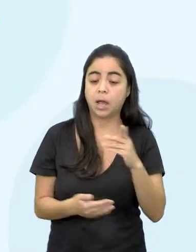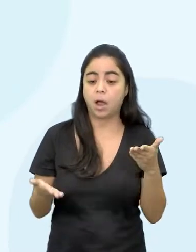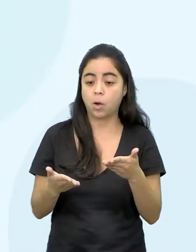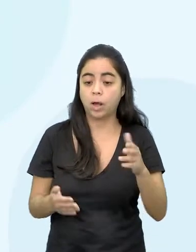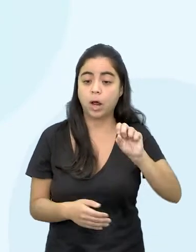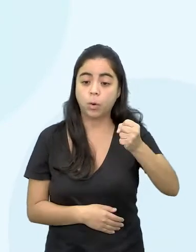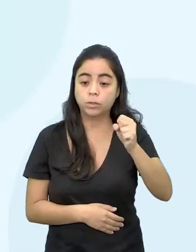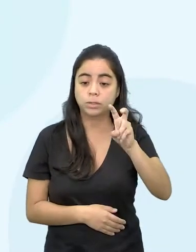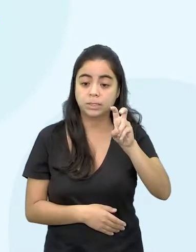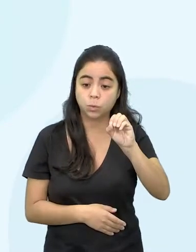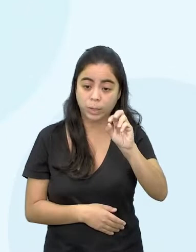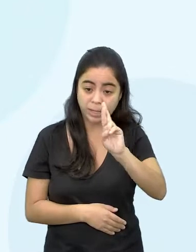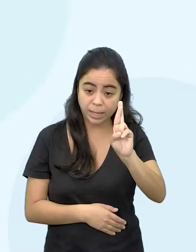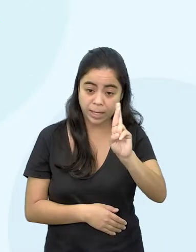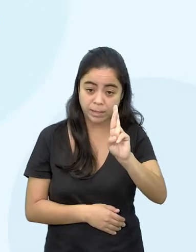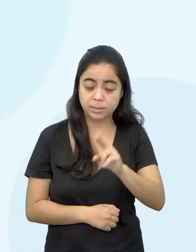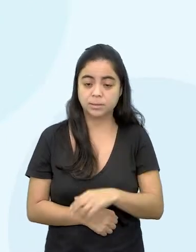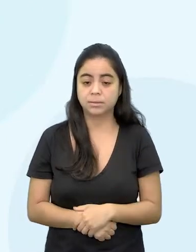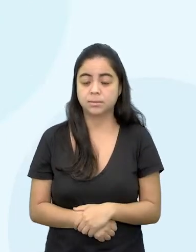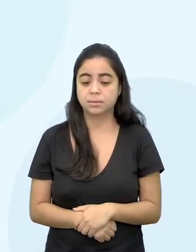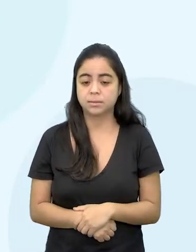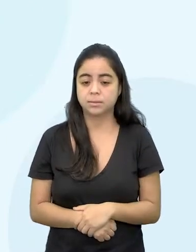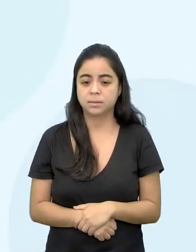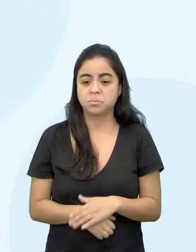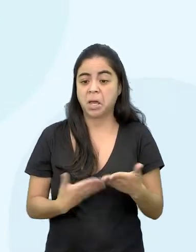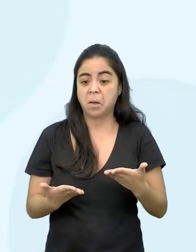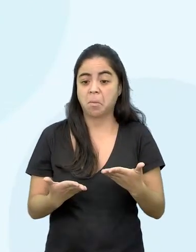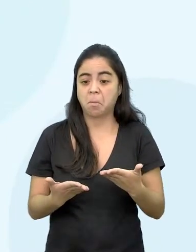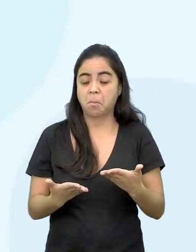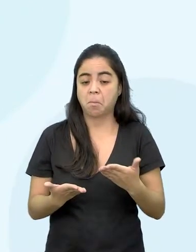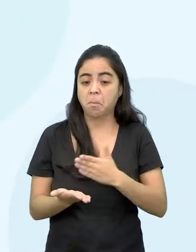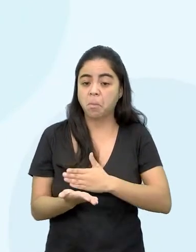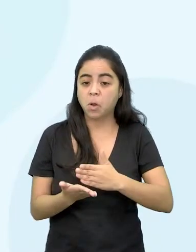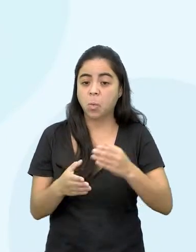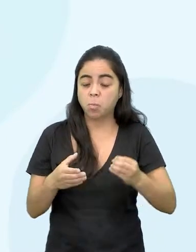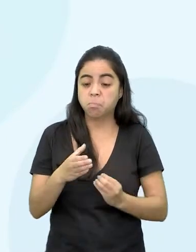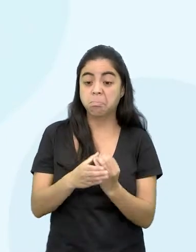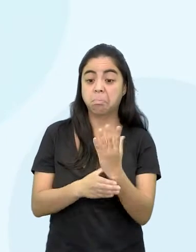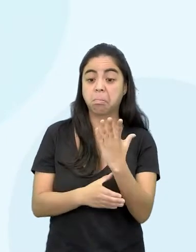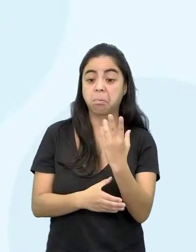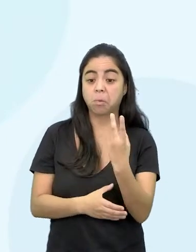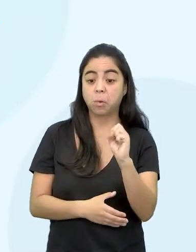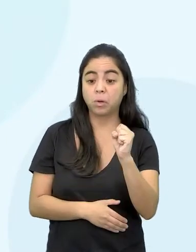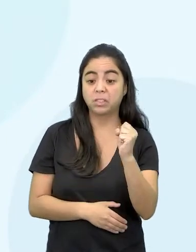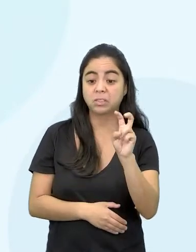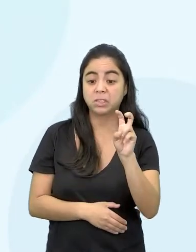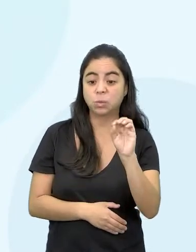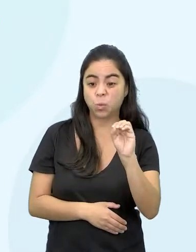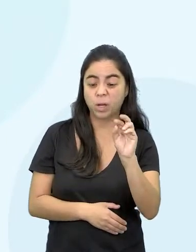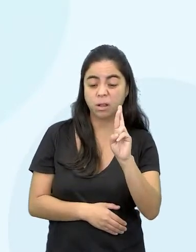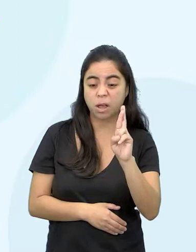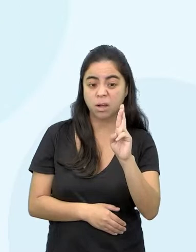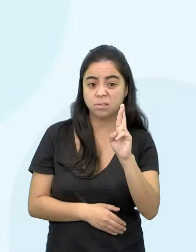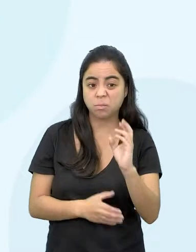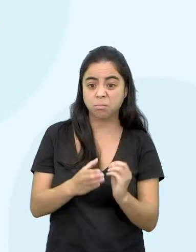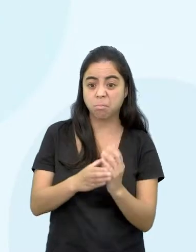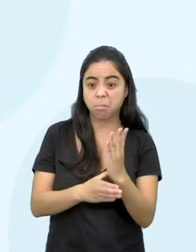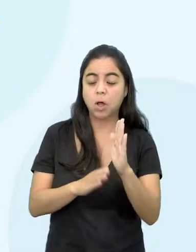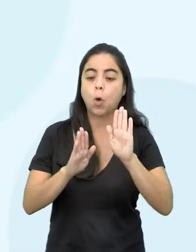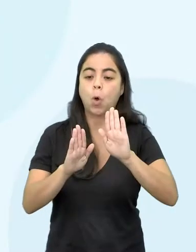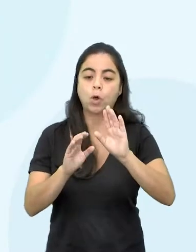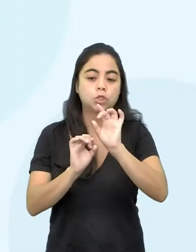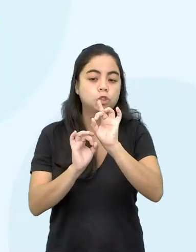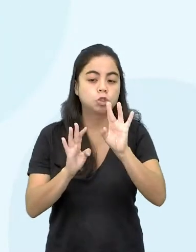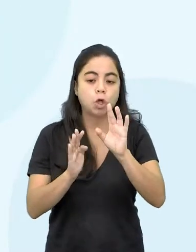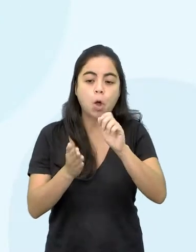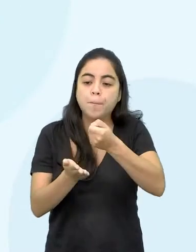obteremos R 850,00. Da onde veio esses R 850,00? Para vocês estarem em conexão aí comigo, eu paguei